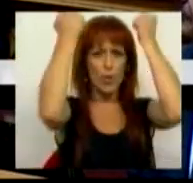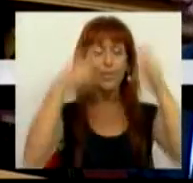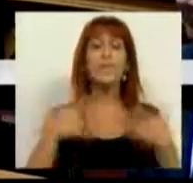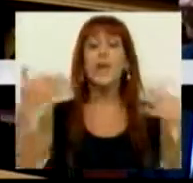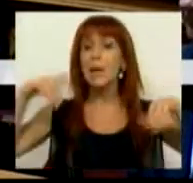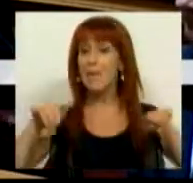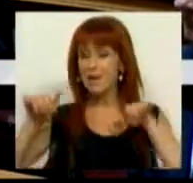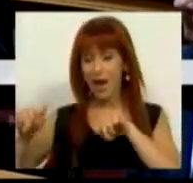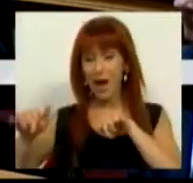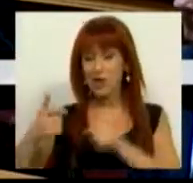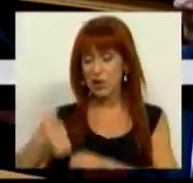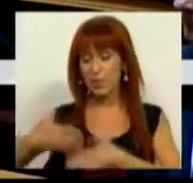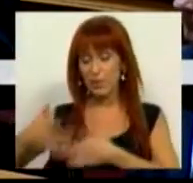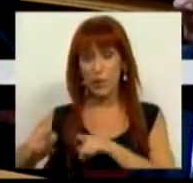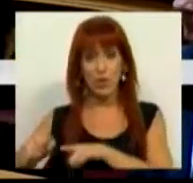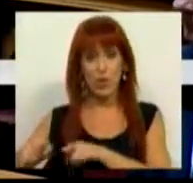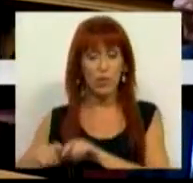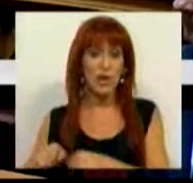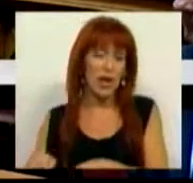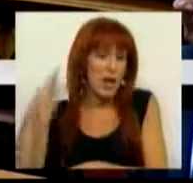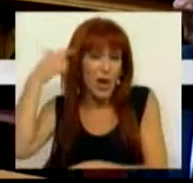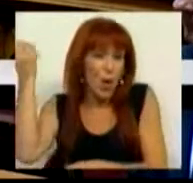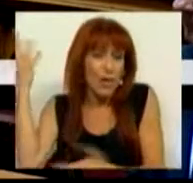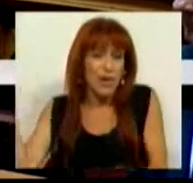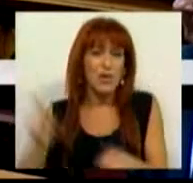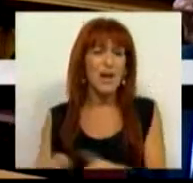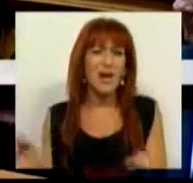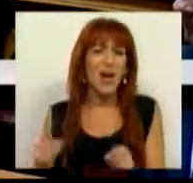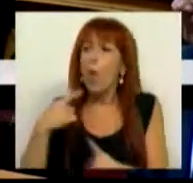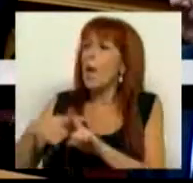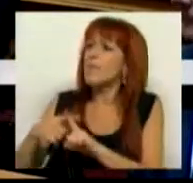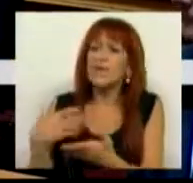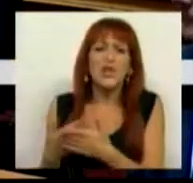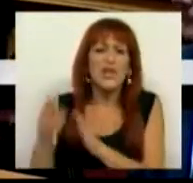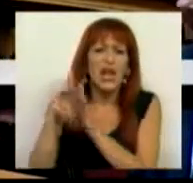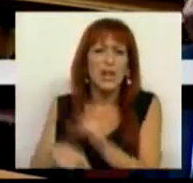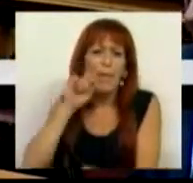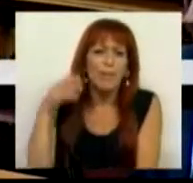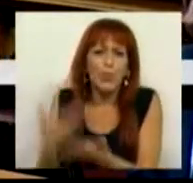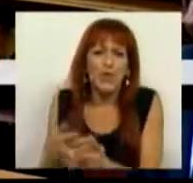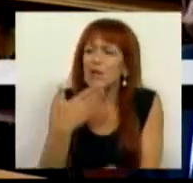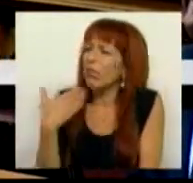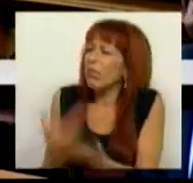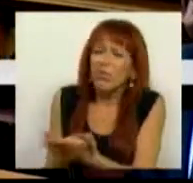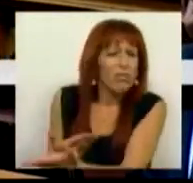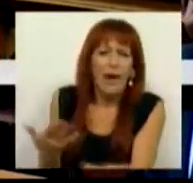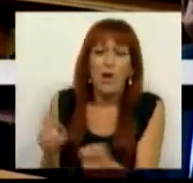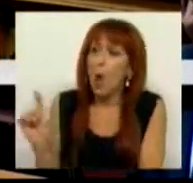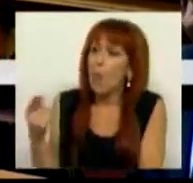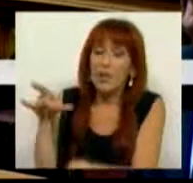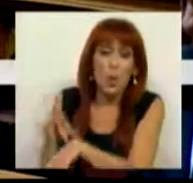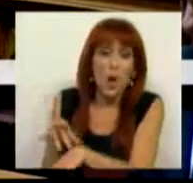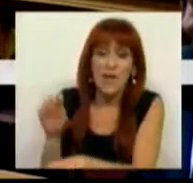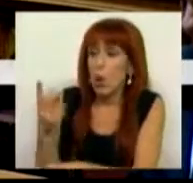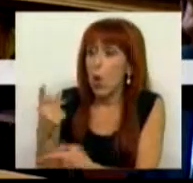Só que estes profissionais, e isso é de facto incompreensível, não beneficiam do regime de proteção adequado em caso de